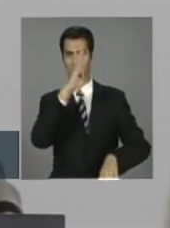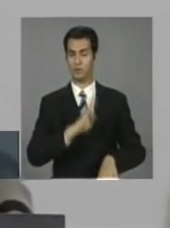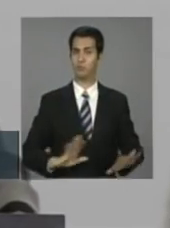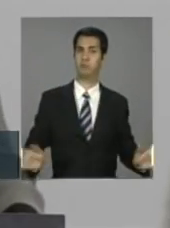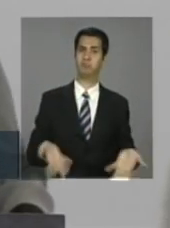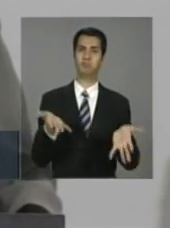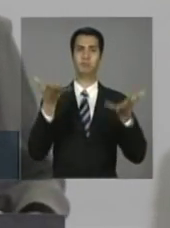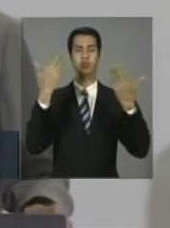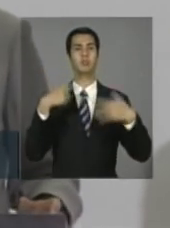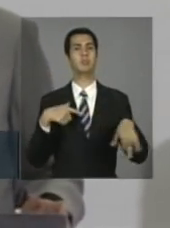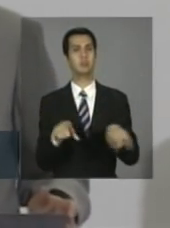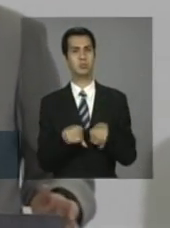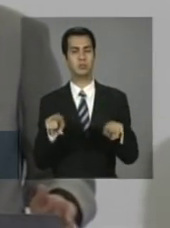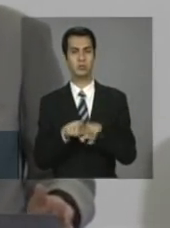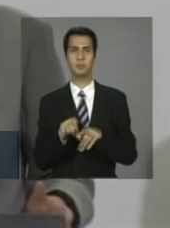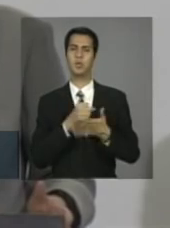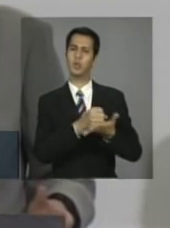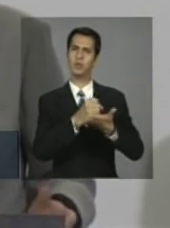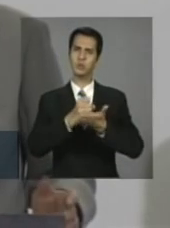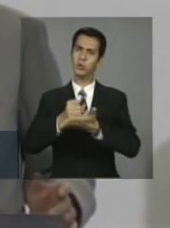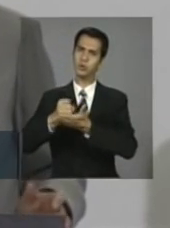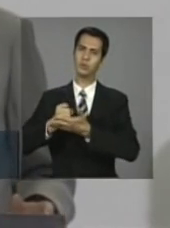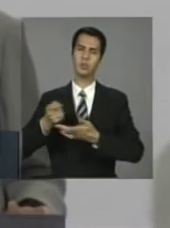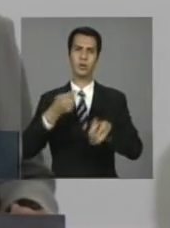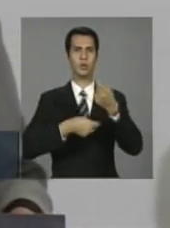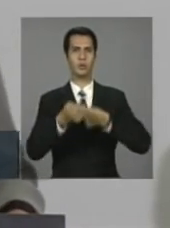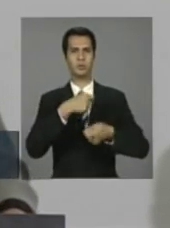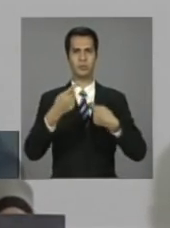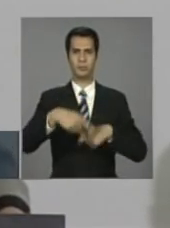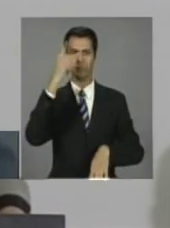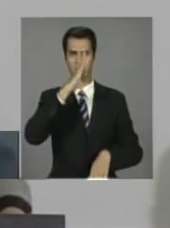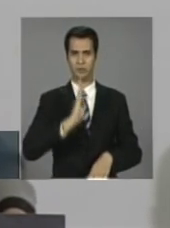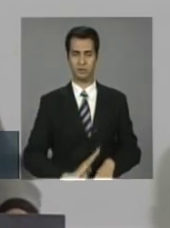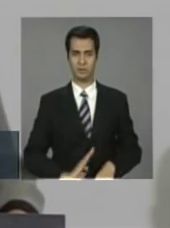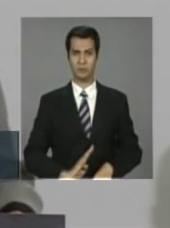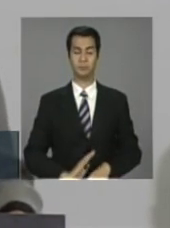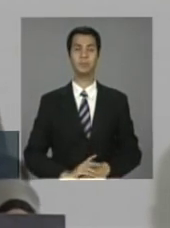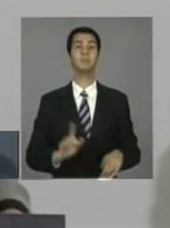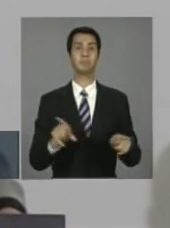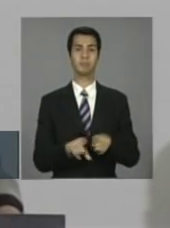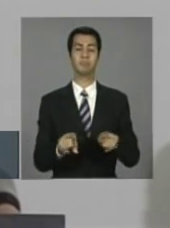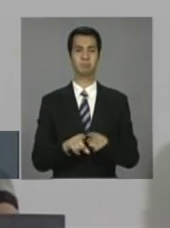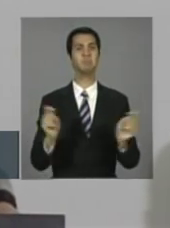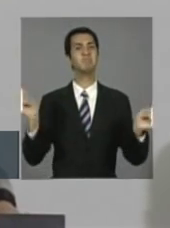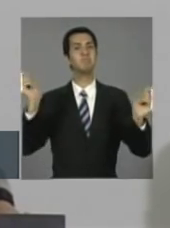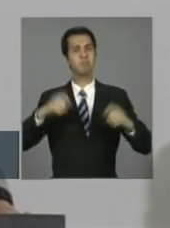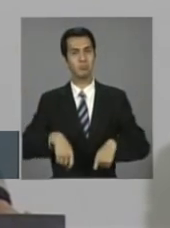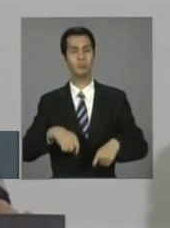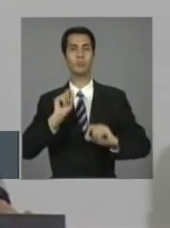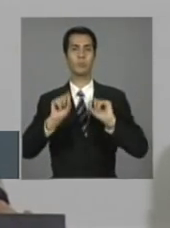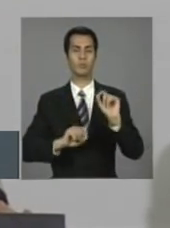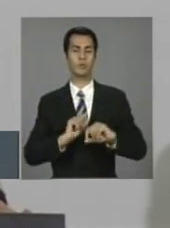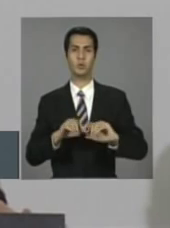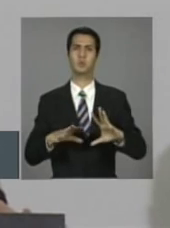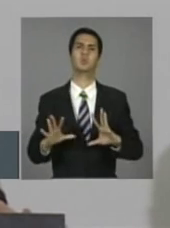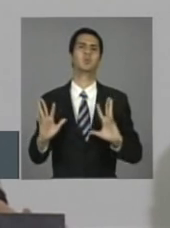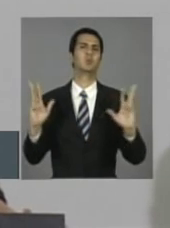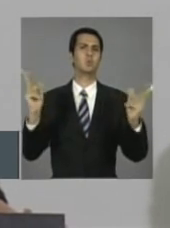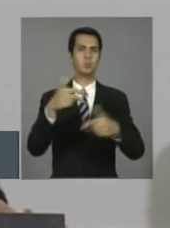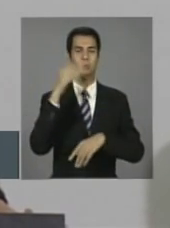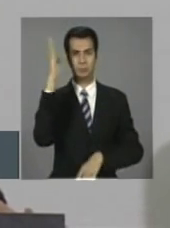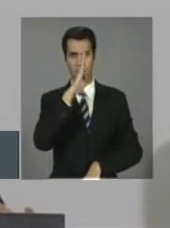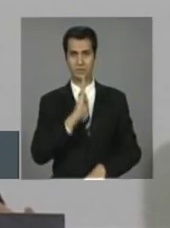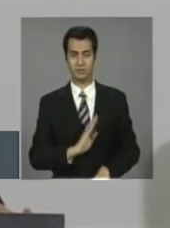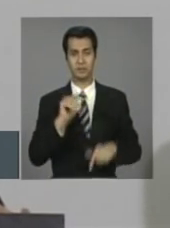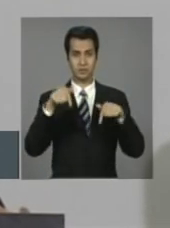empregos, sustentar o crescimento de nossa economia. E também permitiu a todos os brasileiros